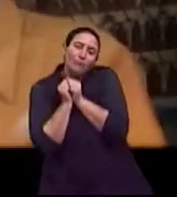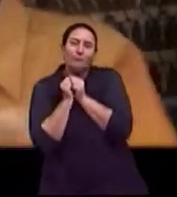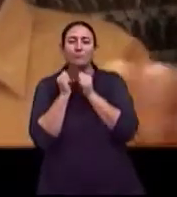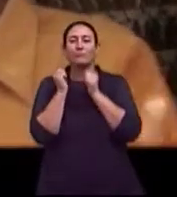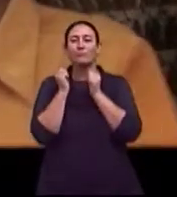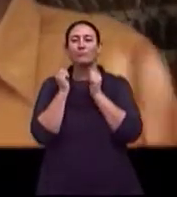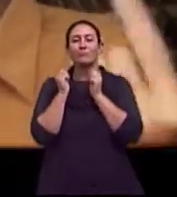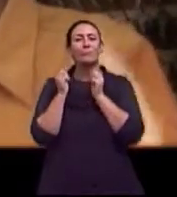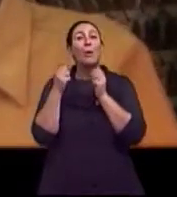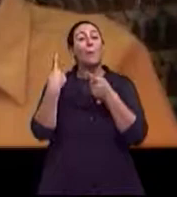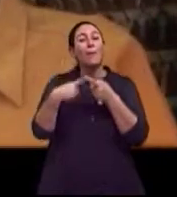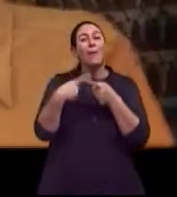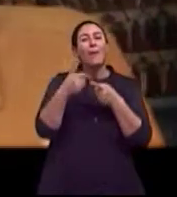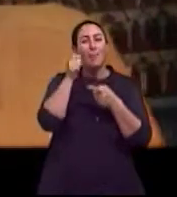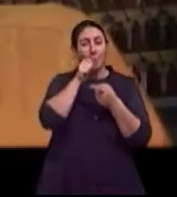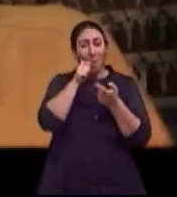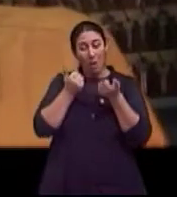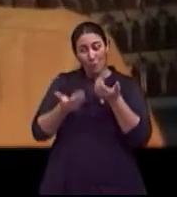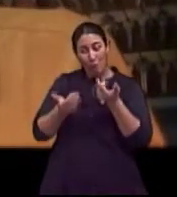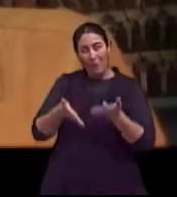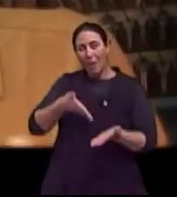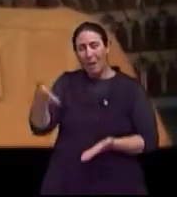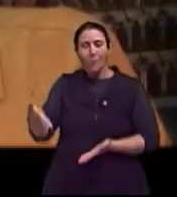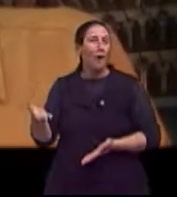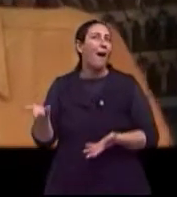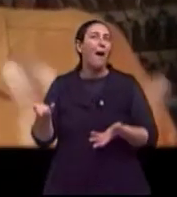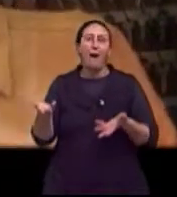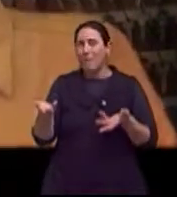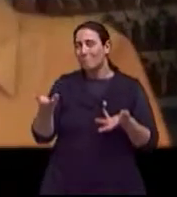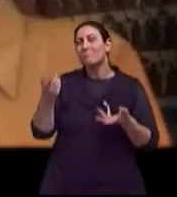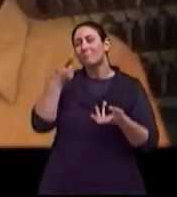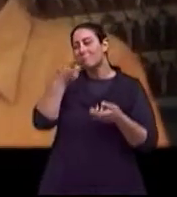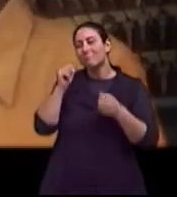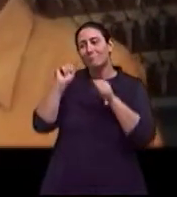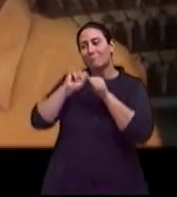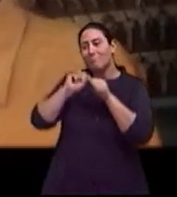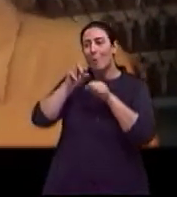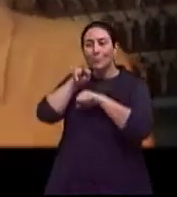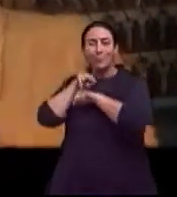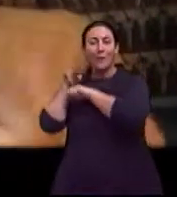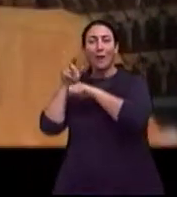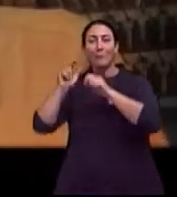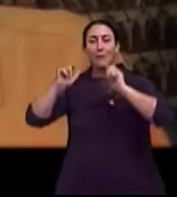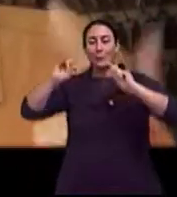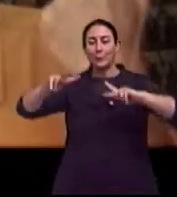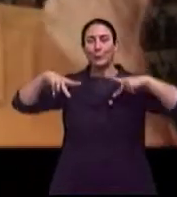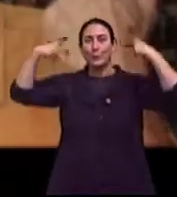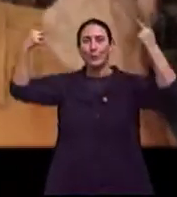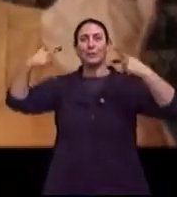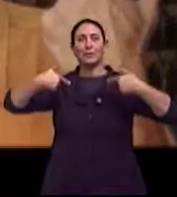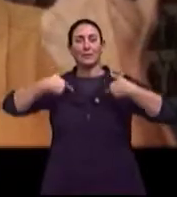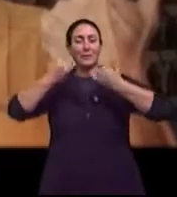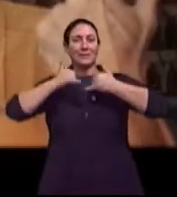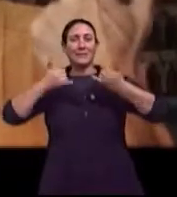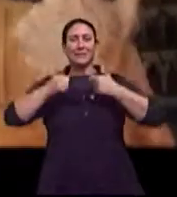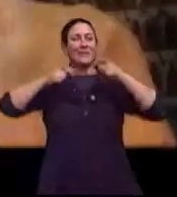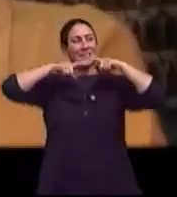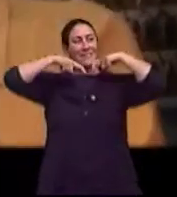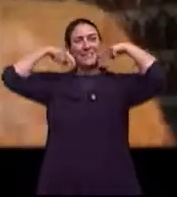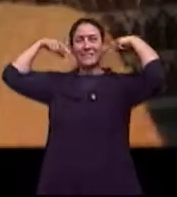Principalmente quando você tem uma mulher mais jovem do lado, né? Aí se redobram as nossas energias e a gente ri pelas orelhas.